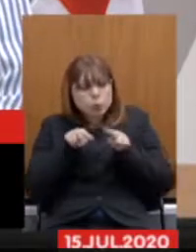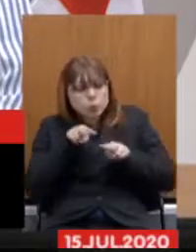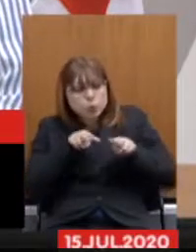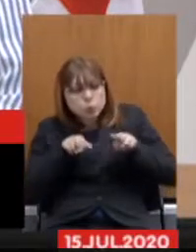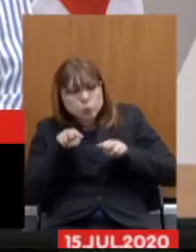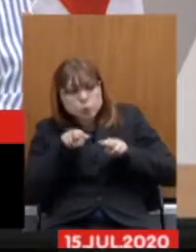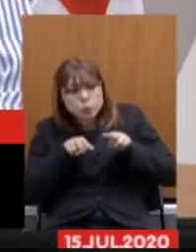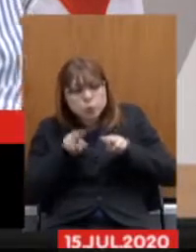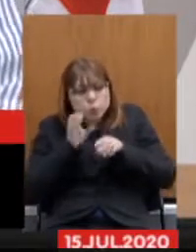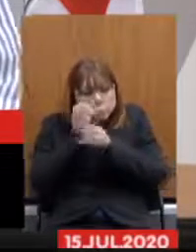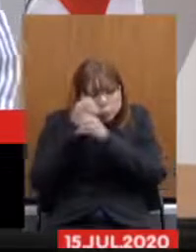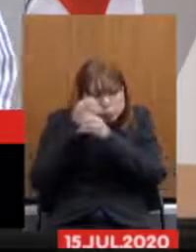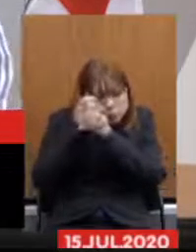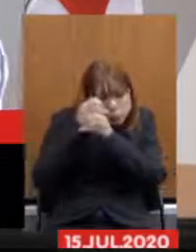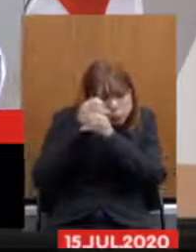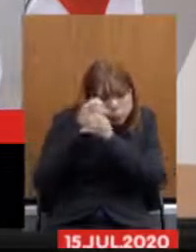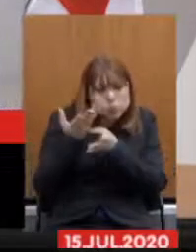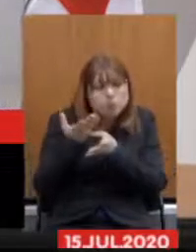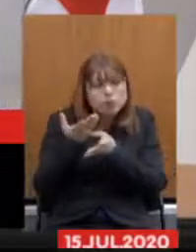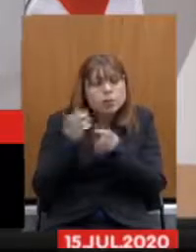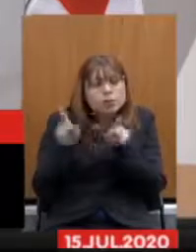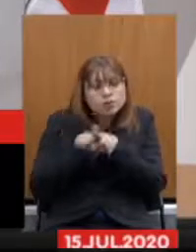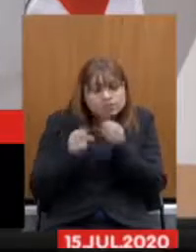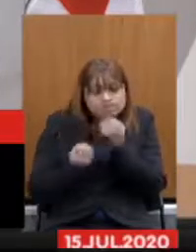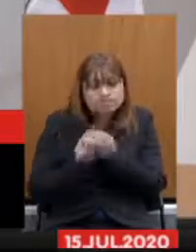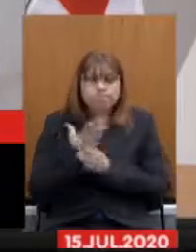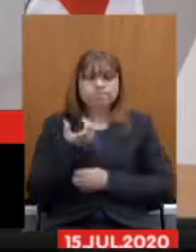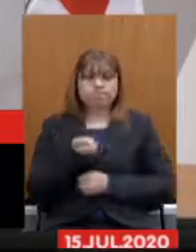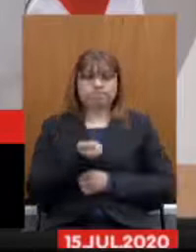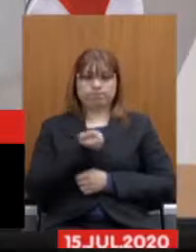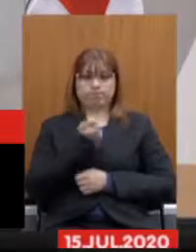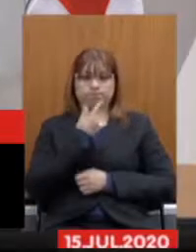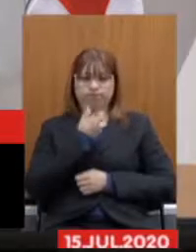e da produção de medicamentos